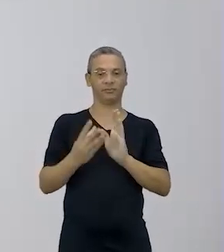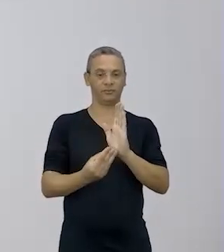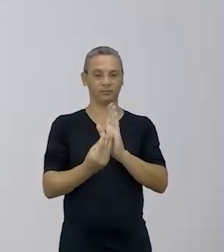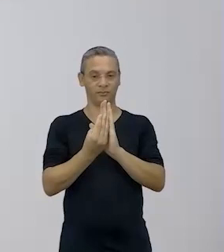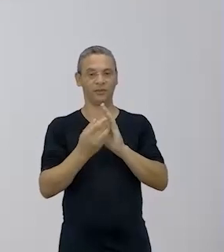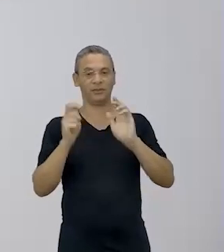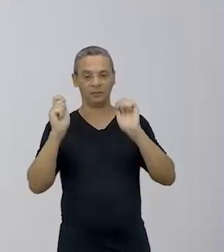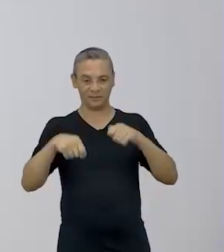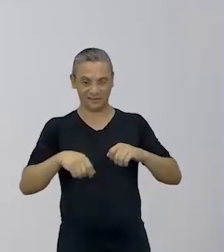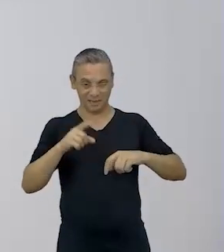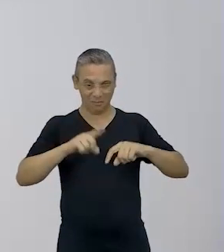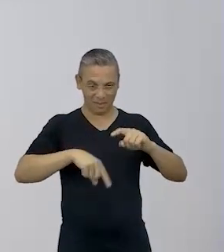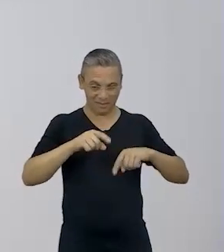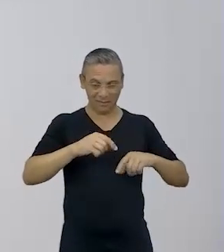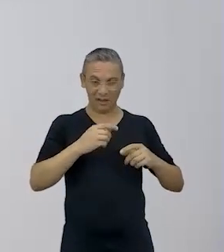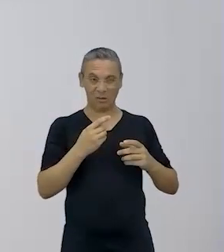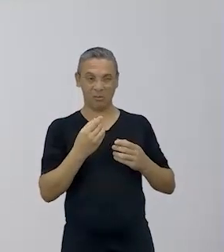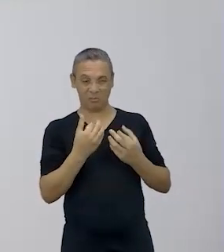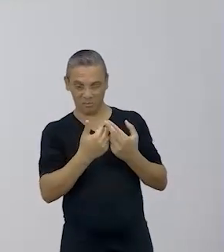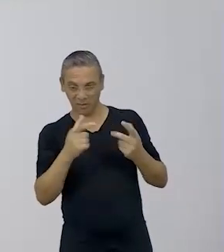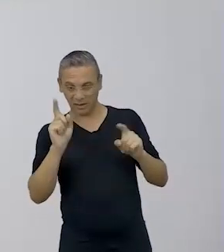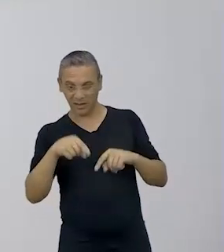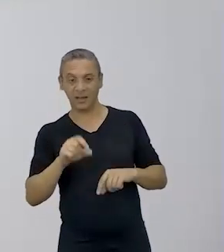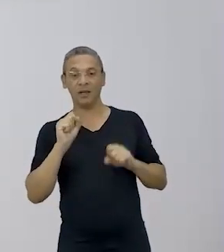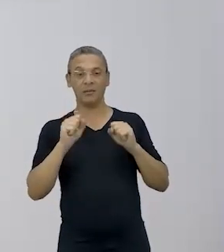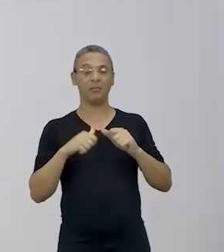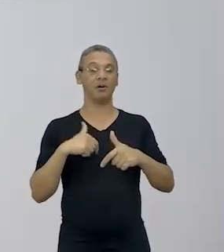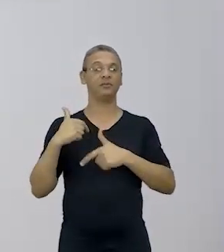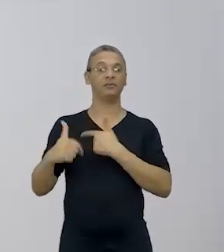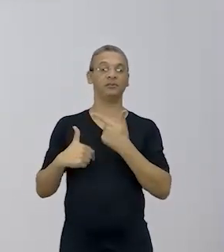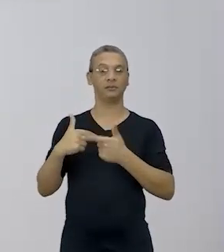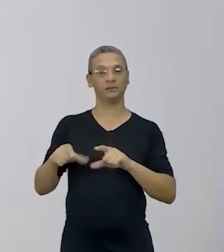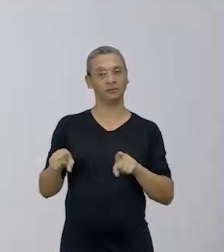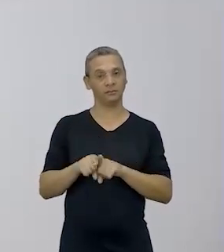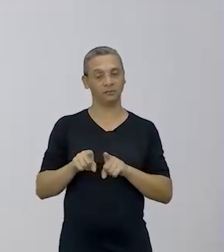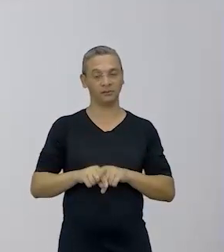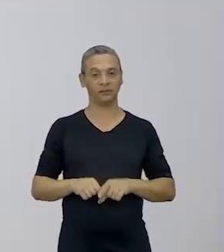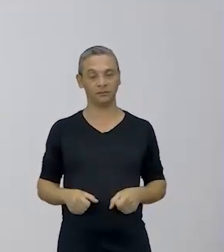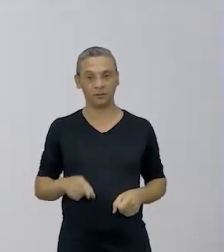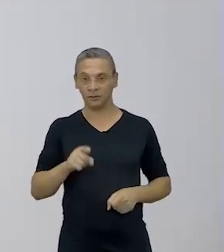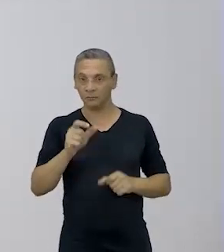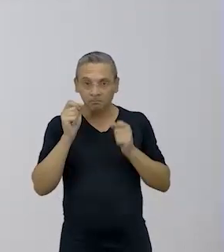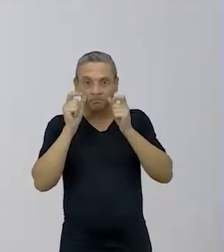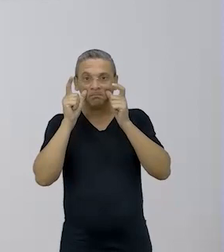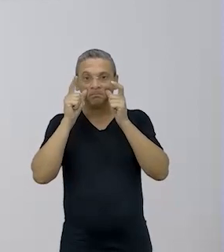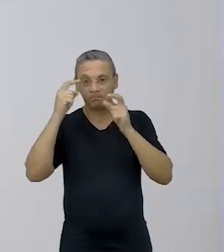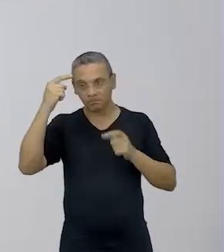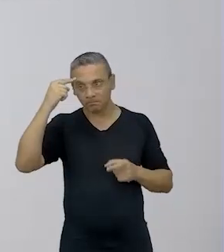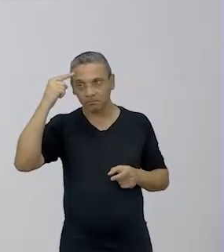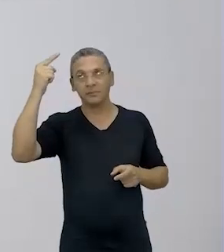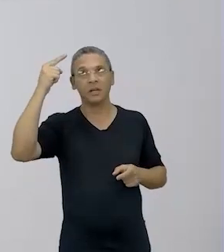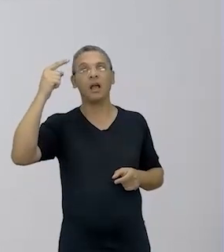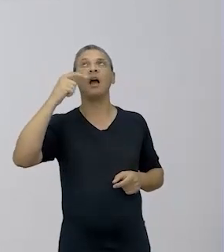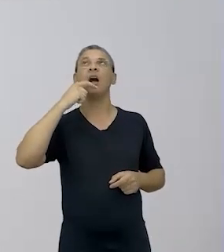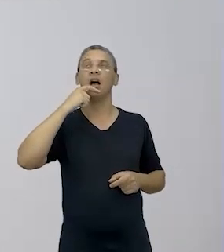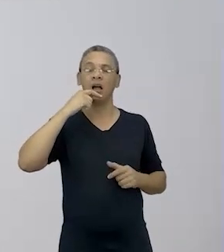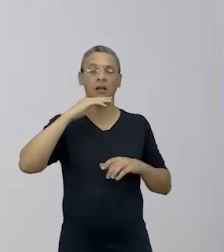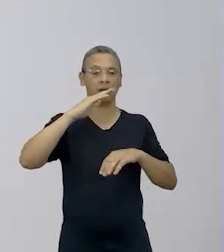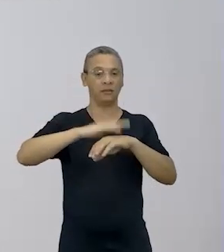precisa ser um material, um produto. Pode ser um serviço também. Então, fica ligado nessa ideia aí também, porque você pode